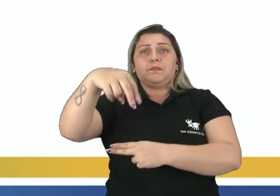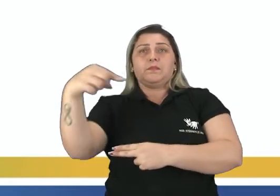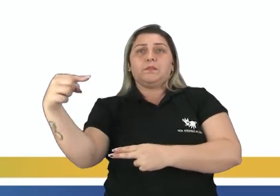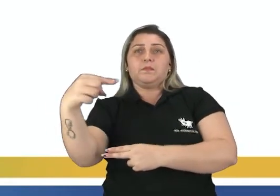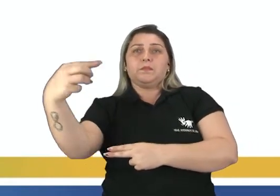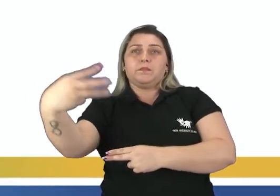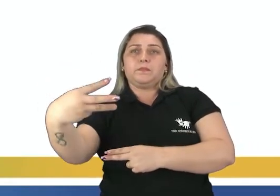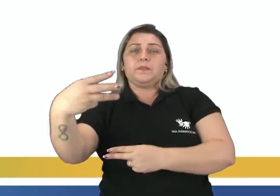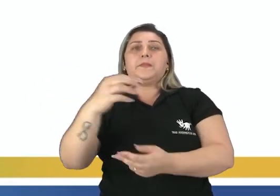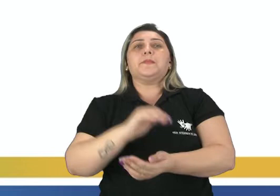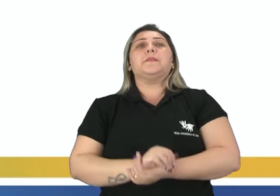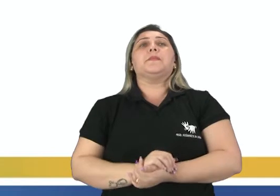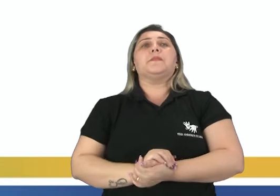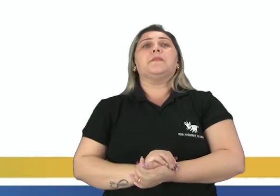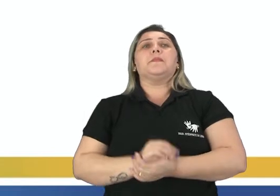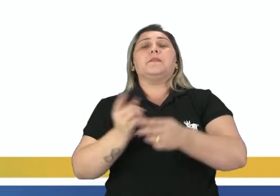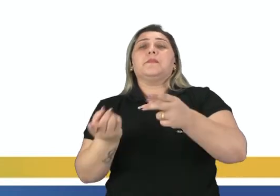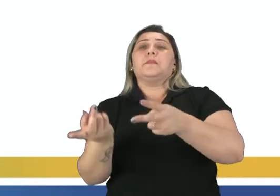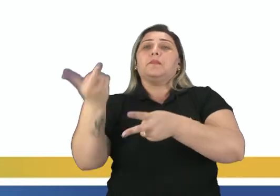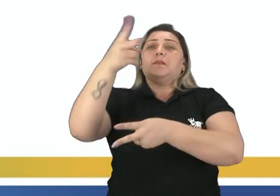a N menos três.